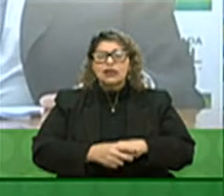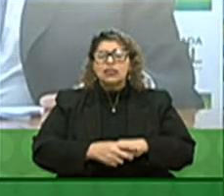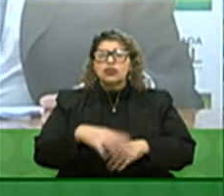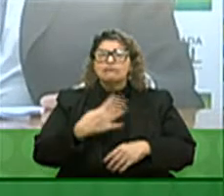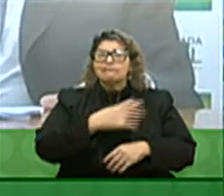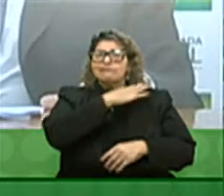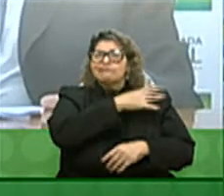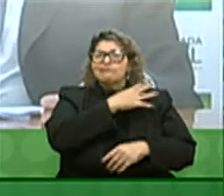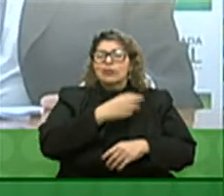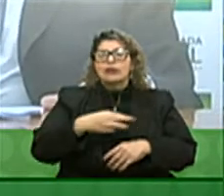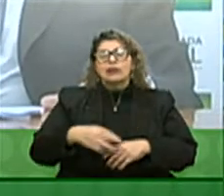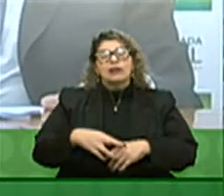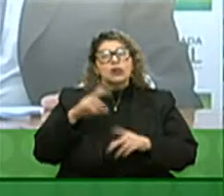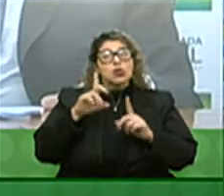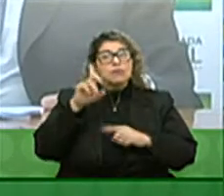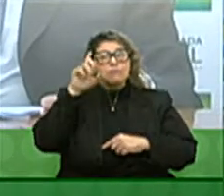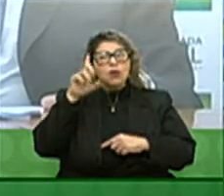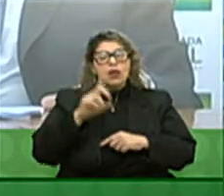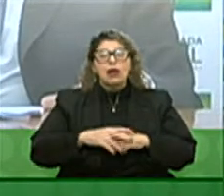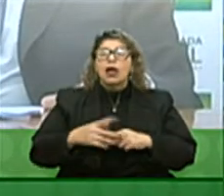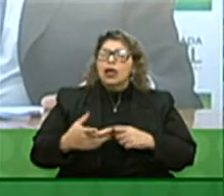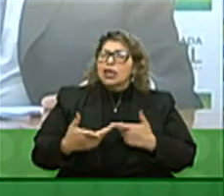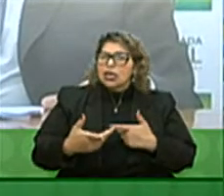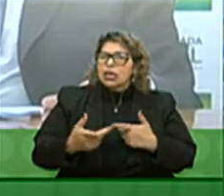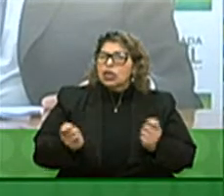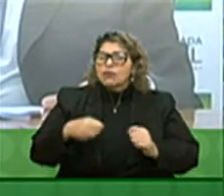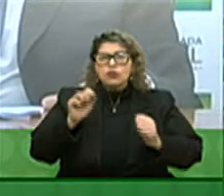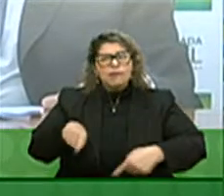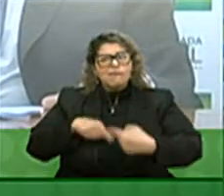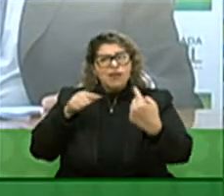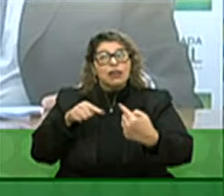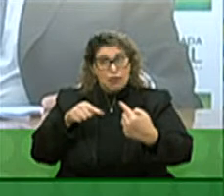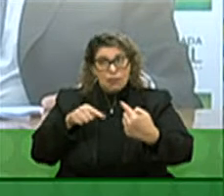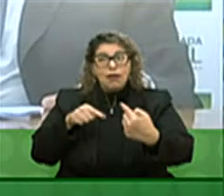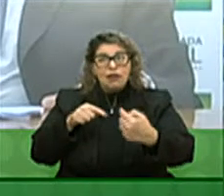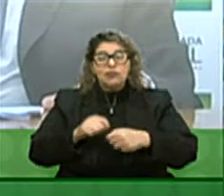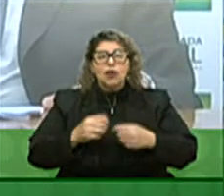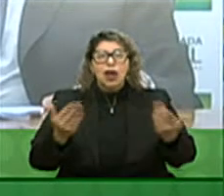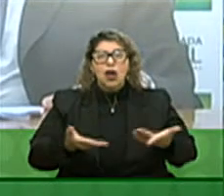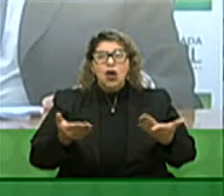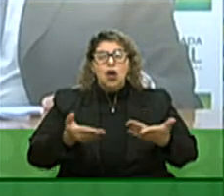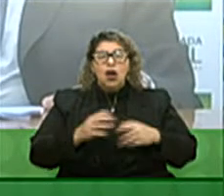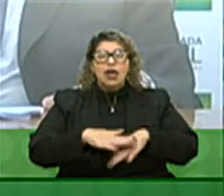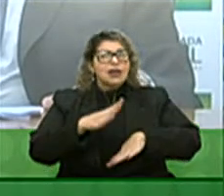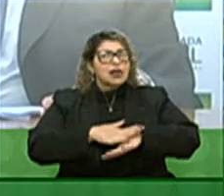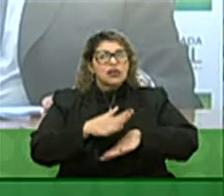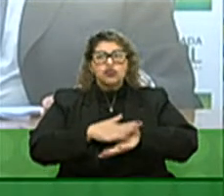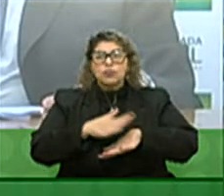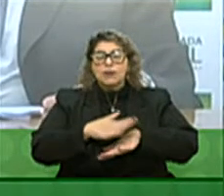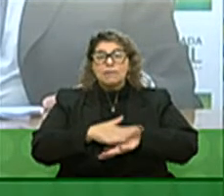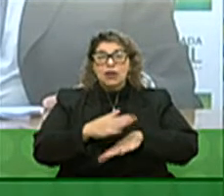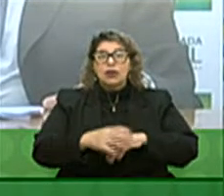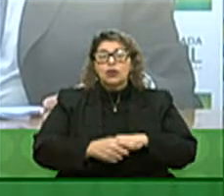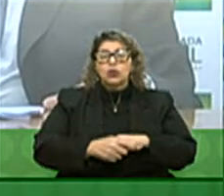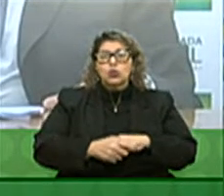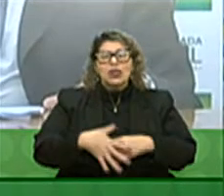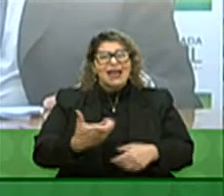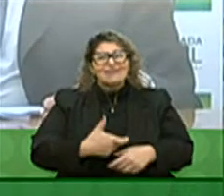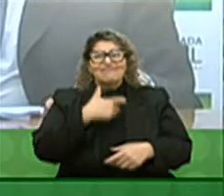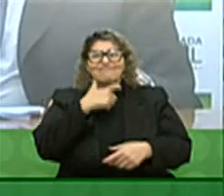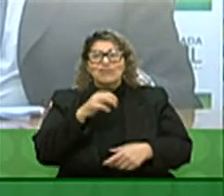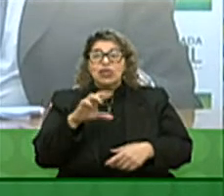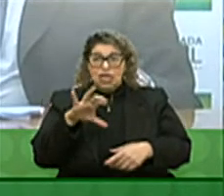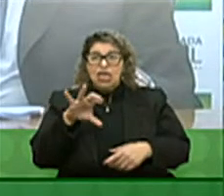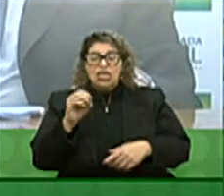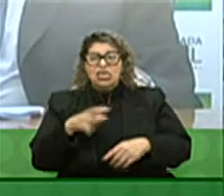Mourão no sentido de que a gente possa fazer esse enfrentamento e especialmente nesse momento da crise do